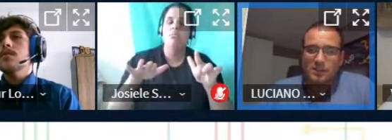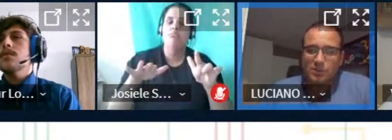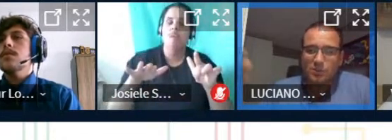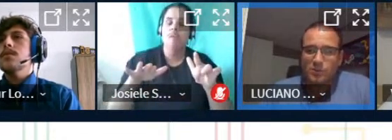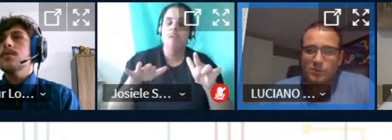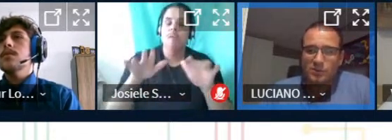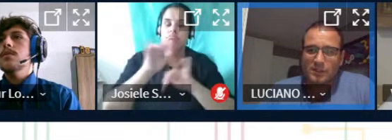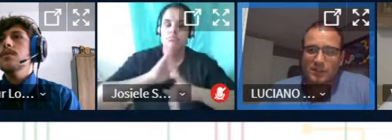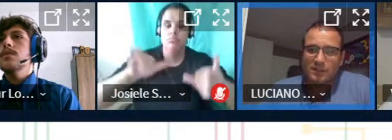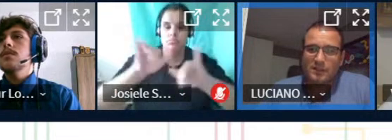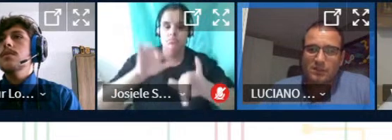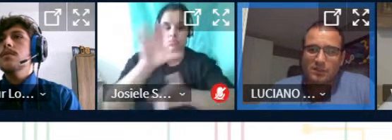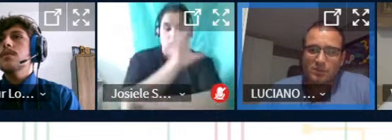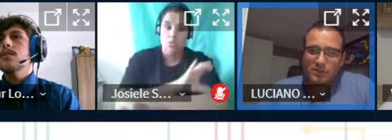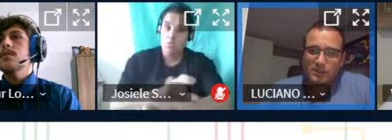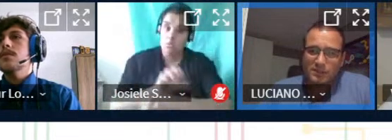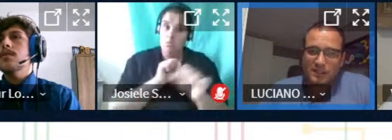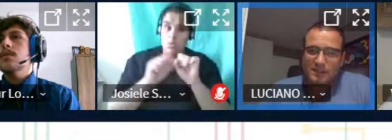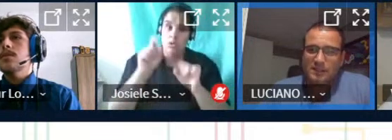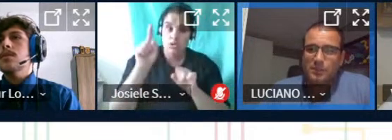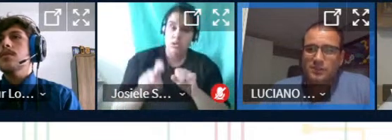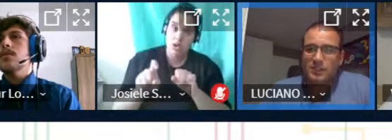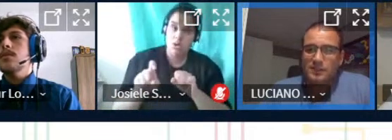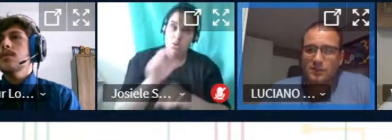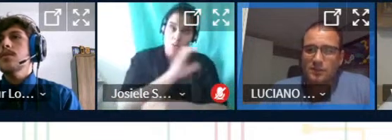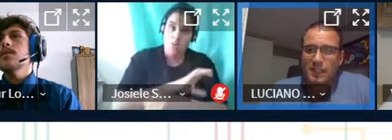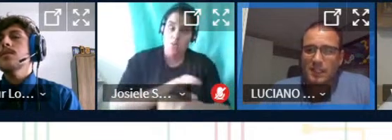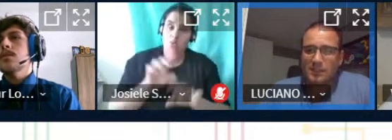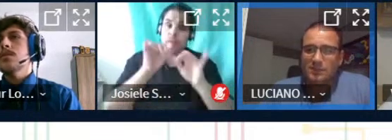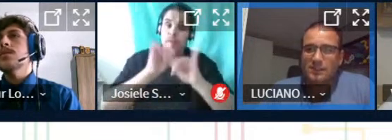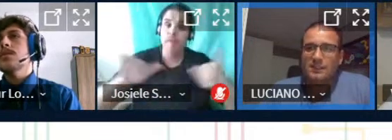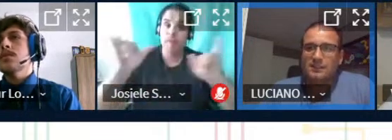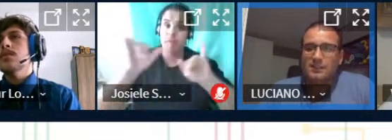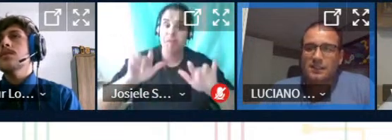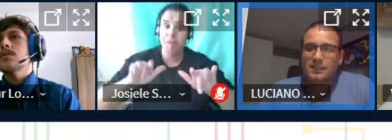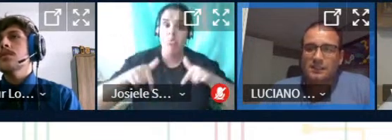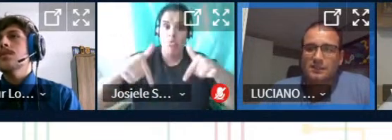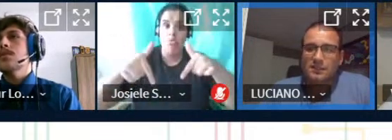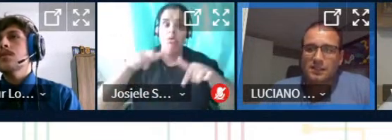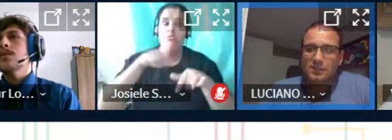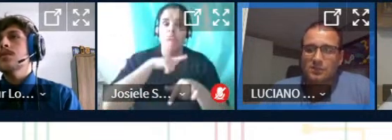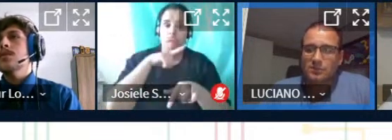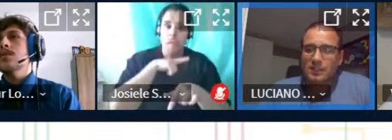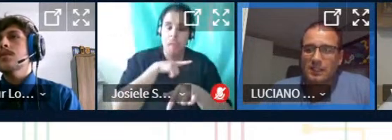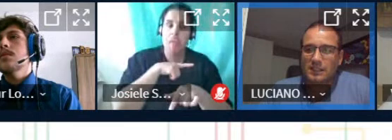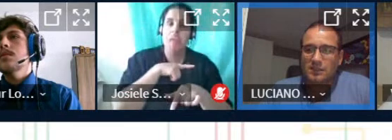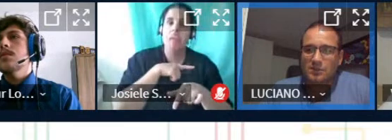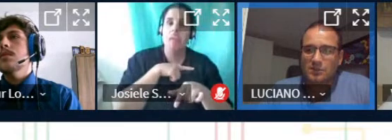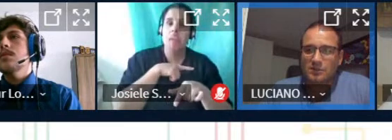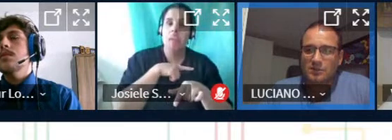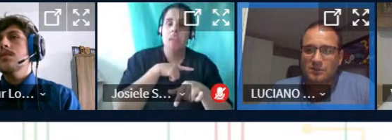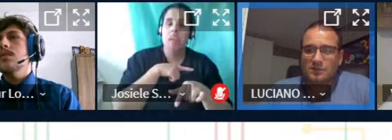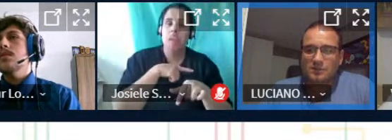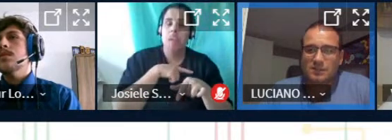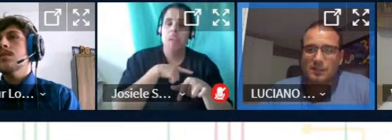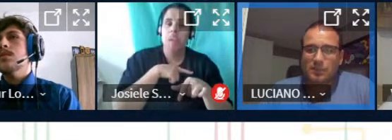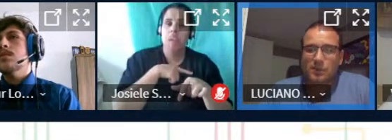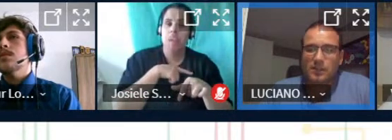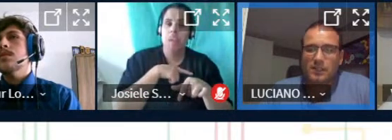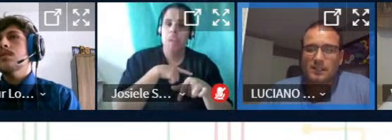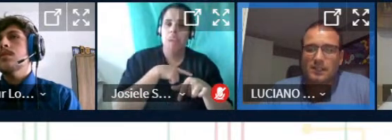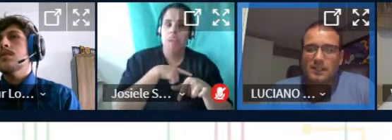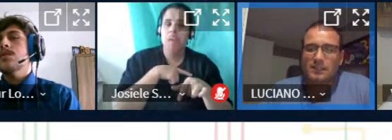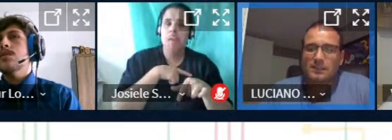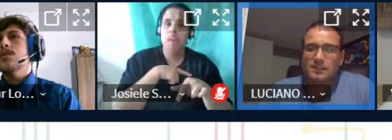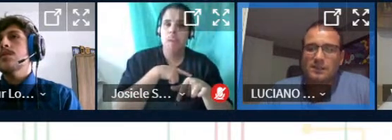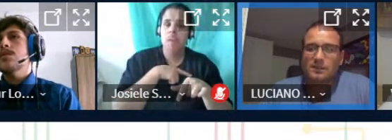possa ser até um curso que vai se tornar um curso à distância que possa gerar certificado exato então lá no é profícuo é